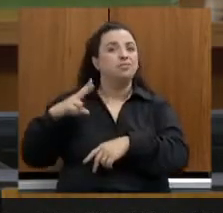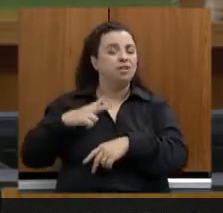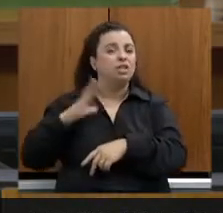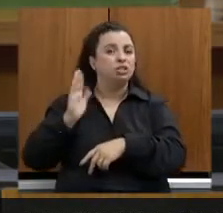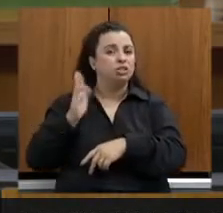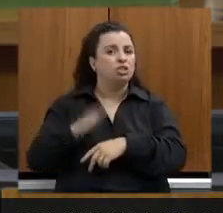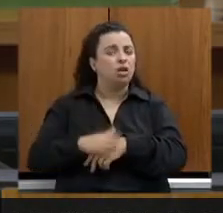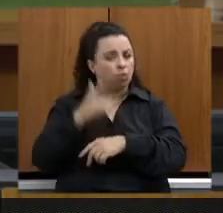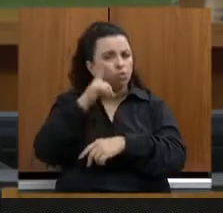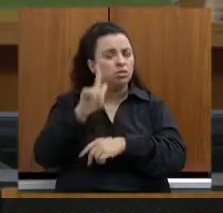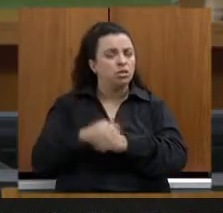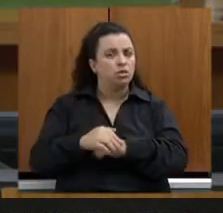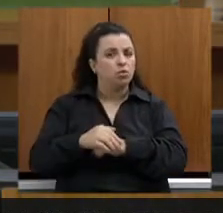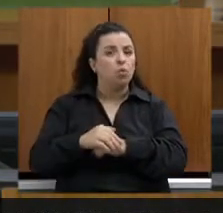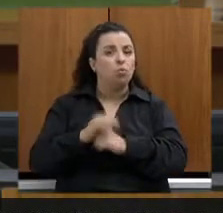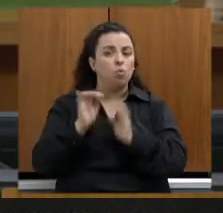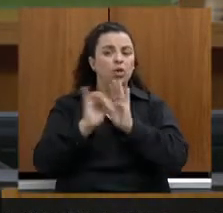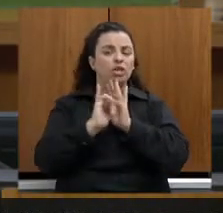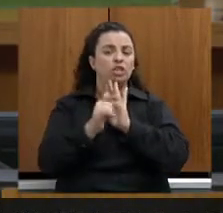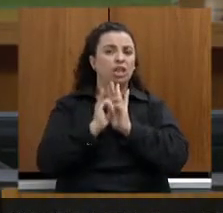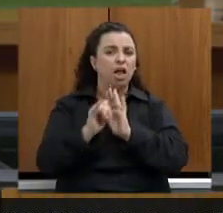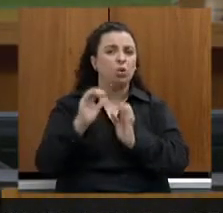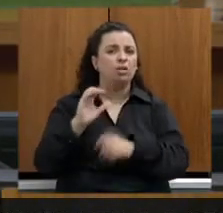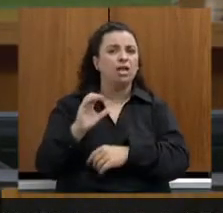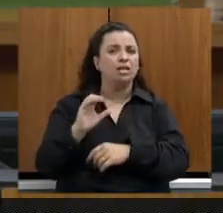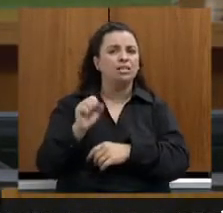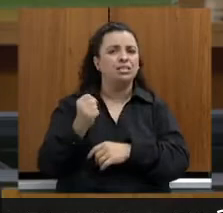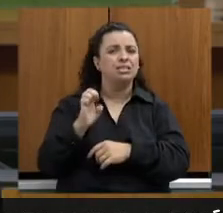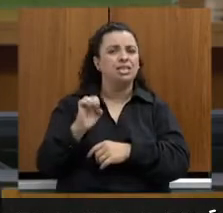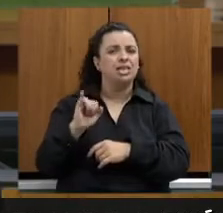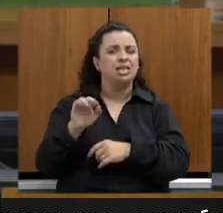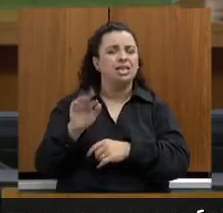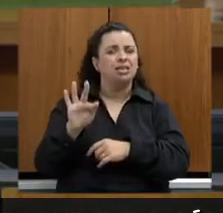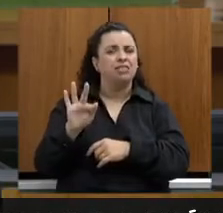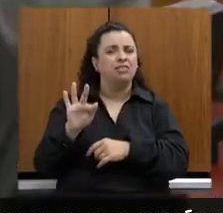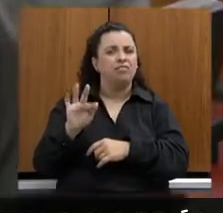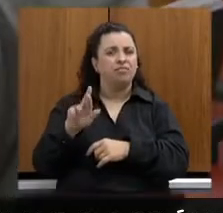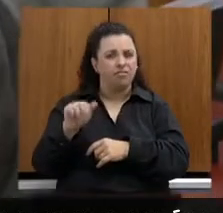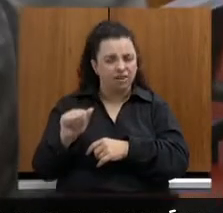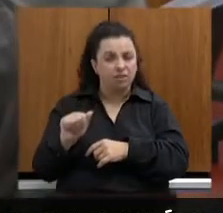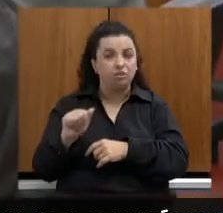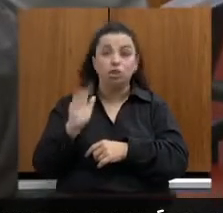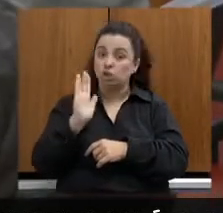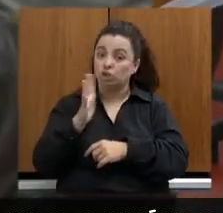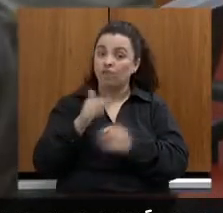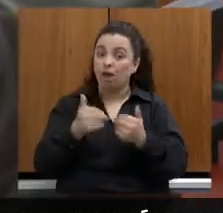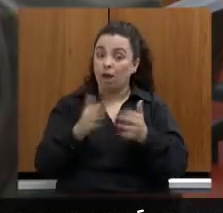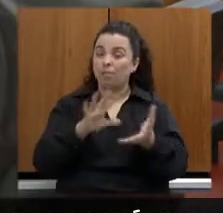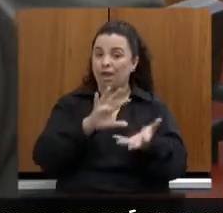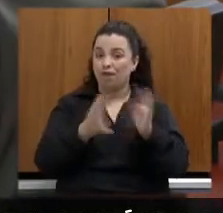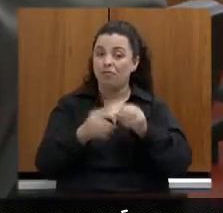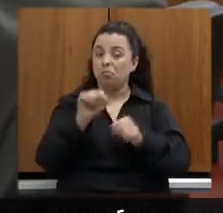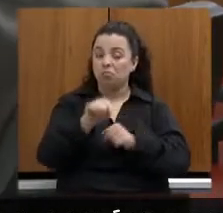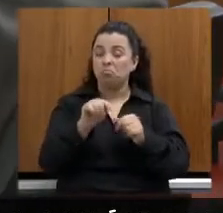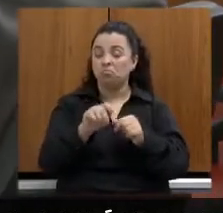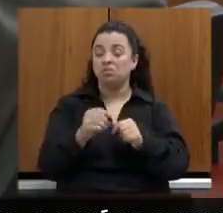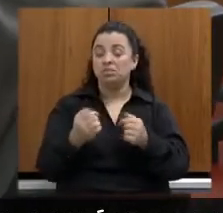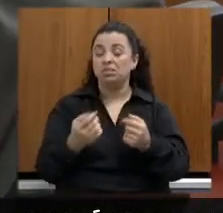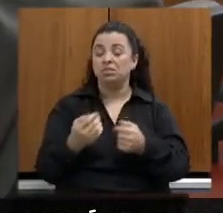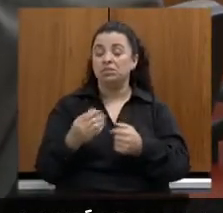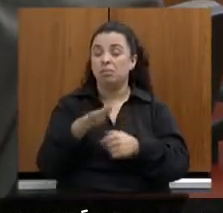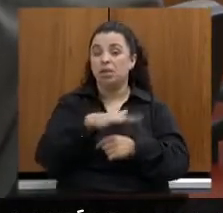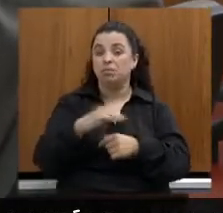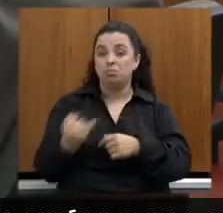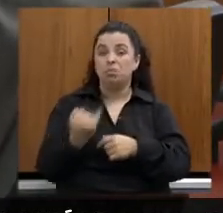de tal da CINF, então, ele foi concedido. Agora começa a reforma e já teremos mais um espaço importante para os eventos.